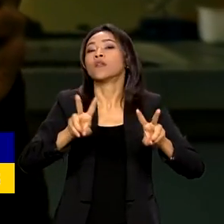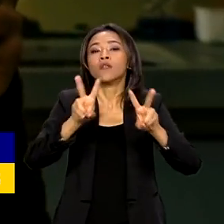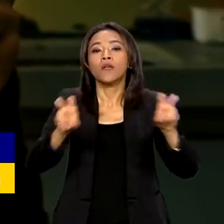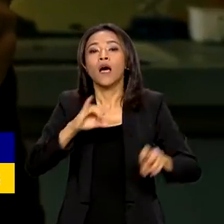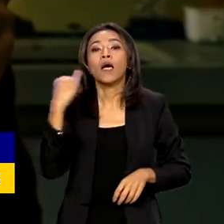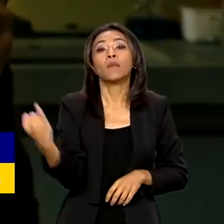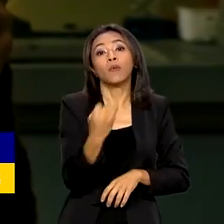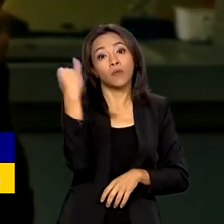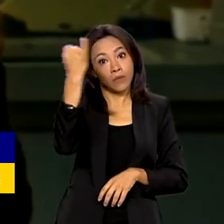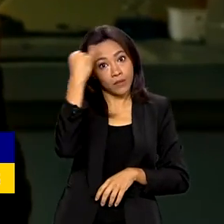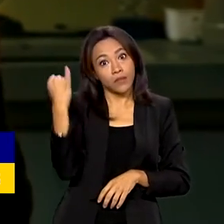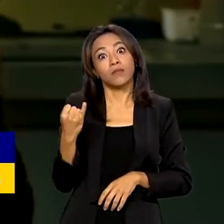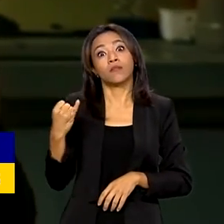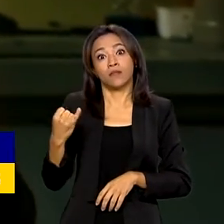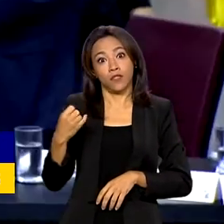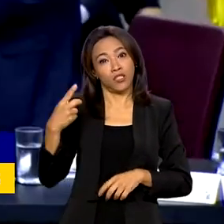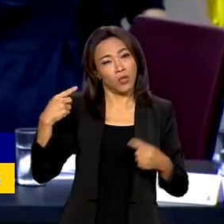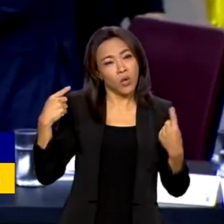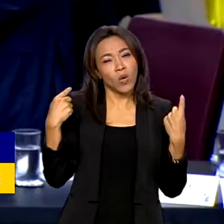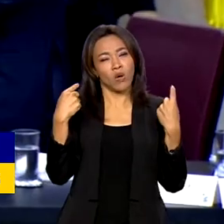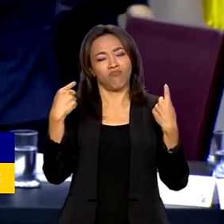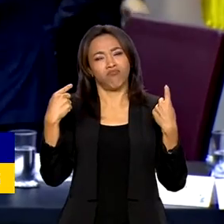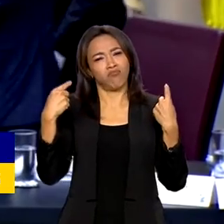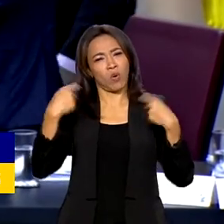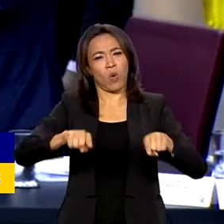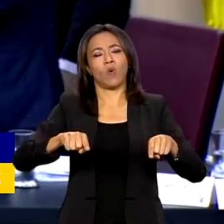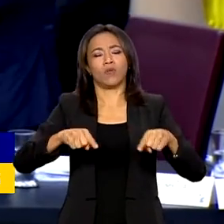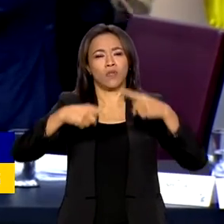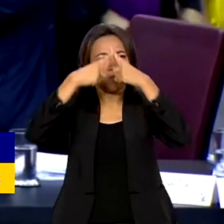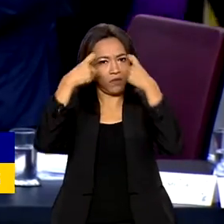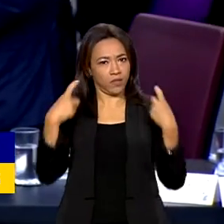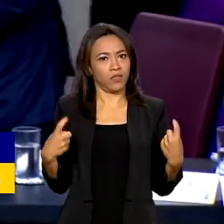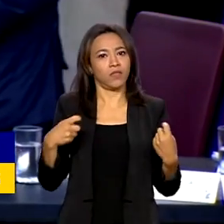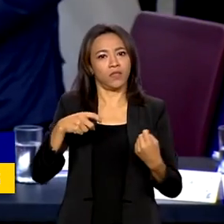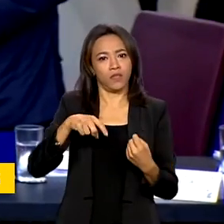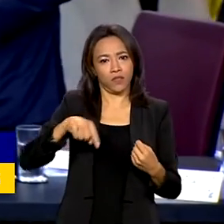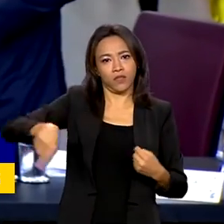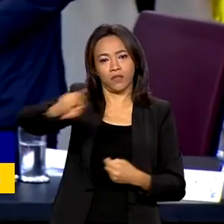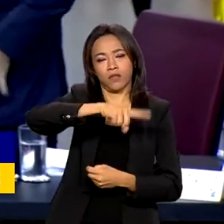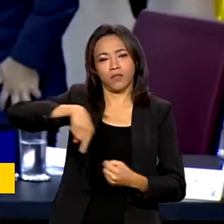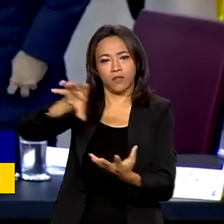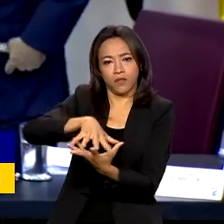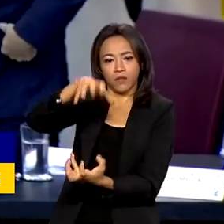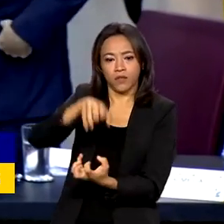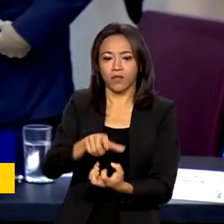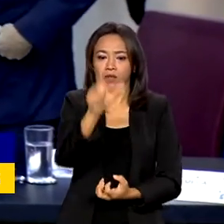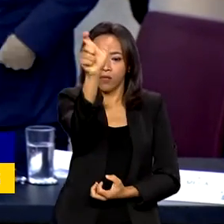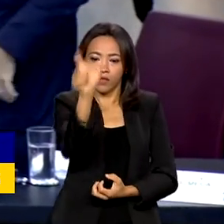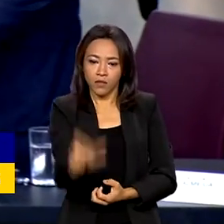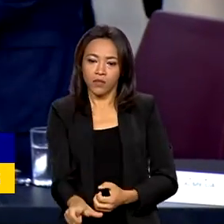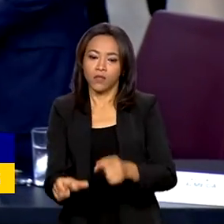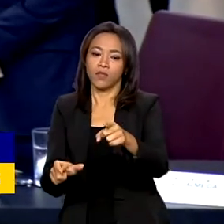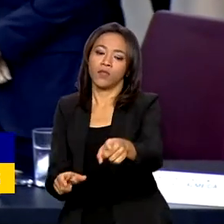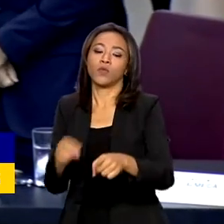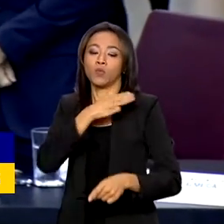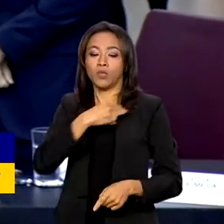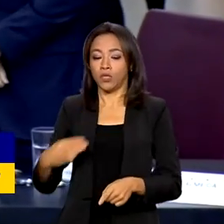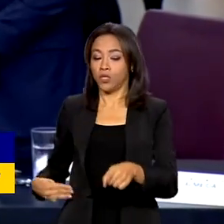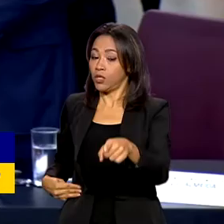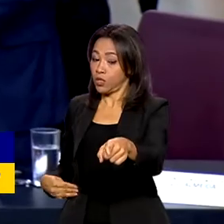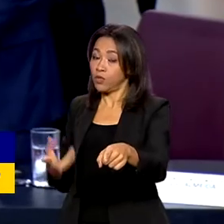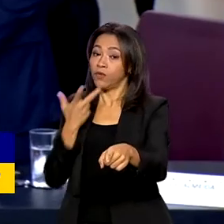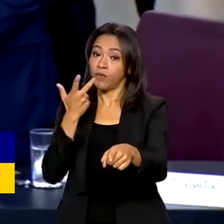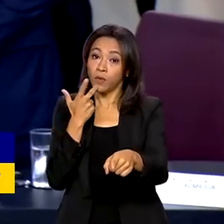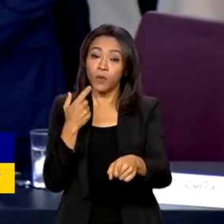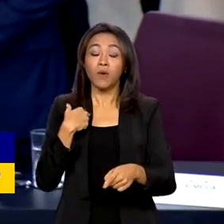violência contra a pessoa idosa. Para o ministro dos Direitos Humanos e da Cidadania, Silvio Almeida, é preciso ir